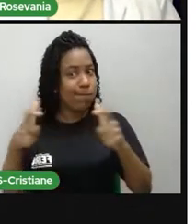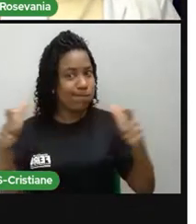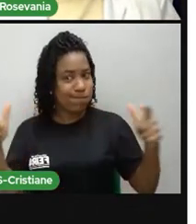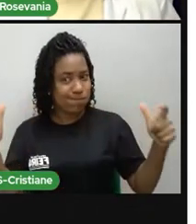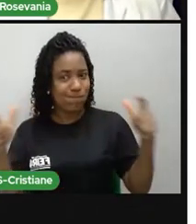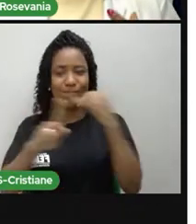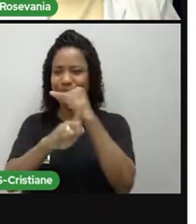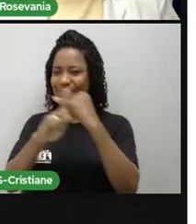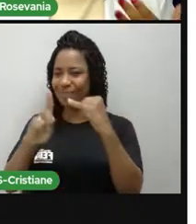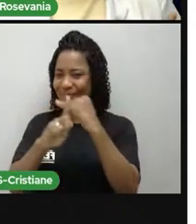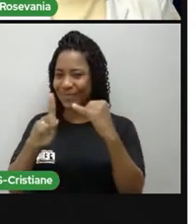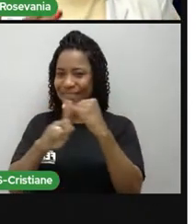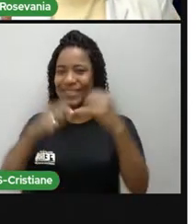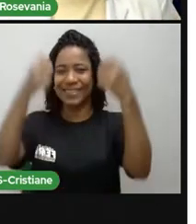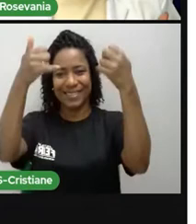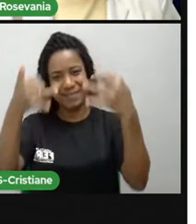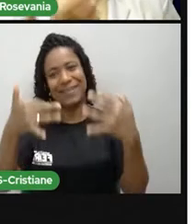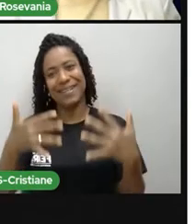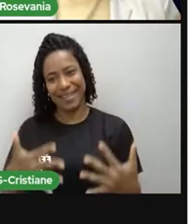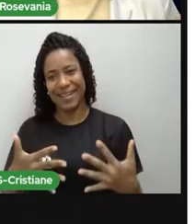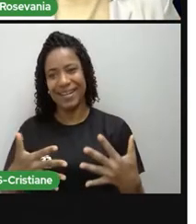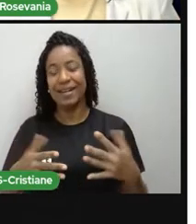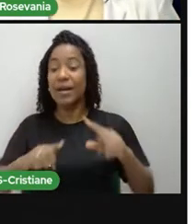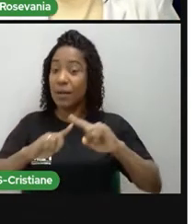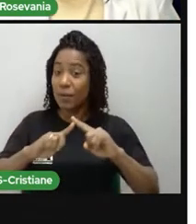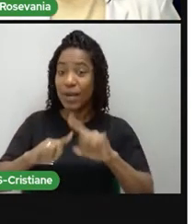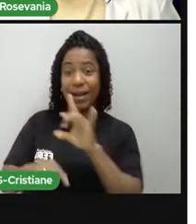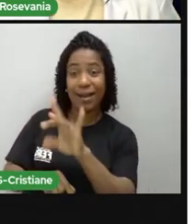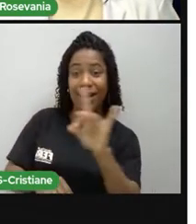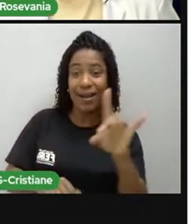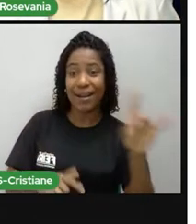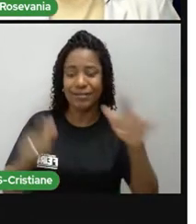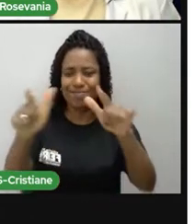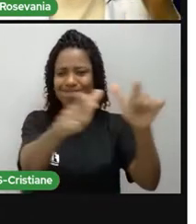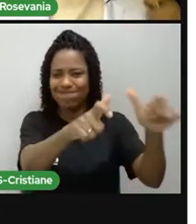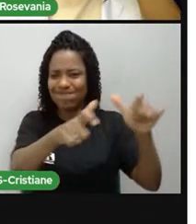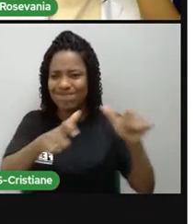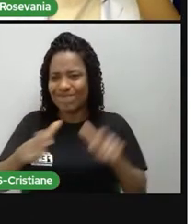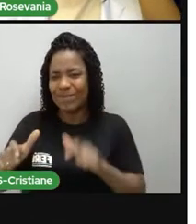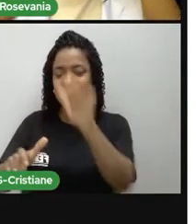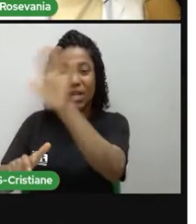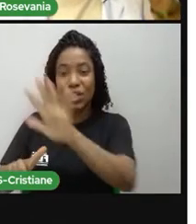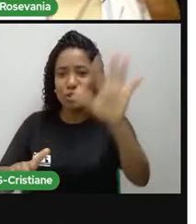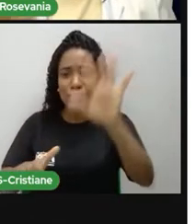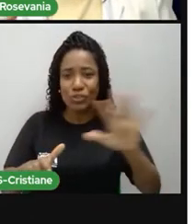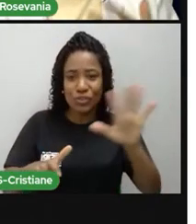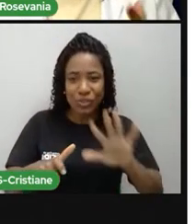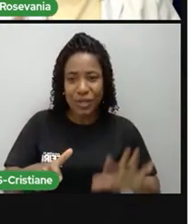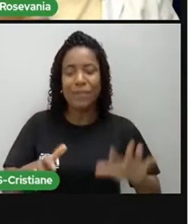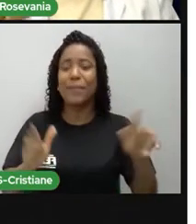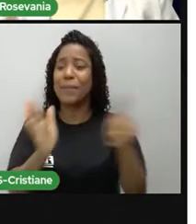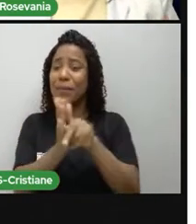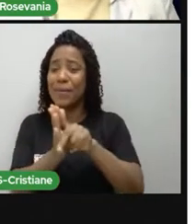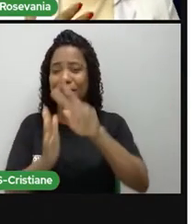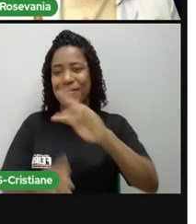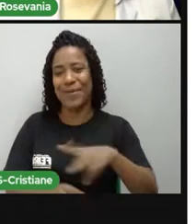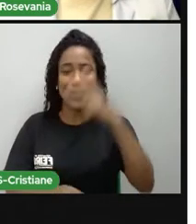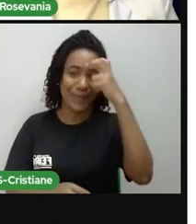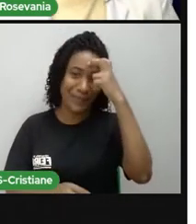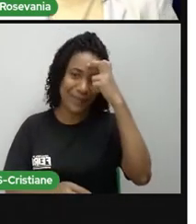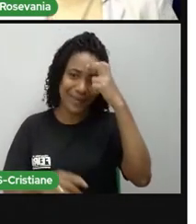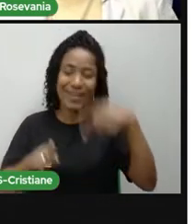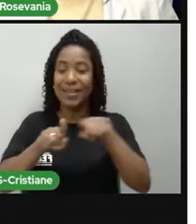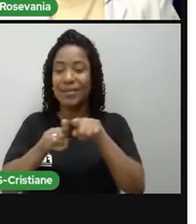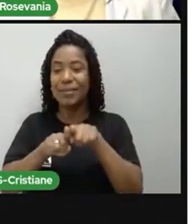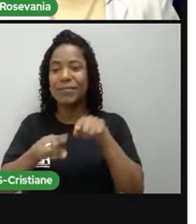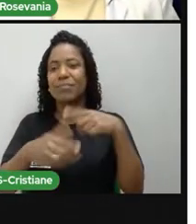ela é tão agregada aos costumes de cada lugar que ela vai chegando, né, mesmo tradições que já vêm no país